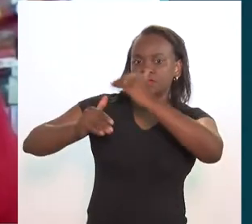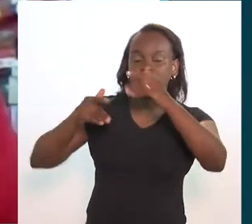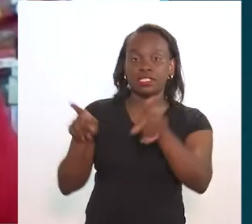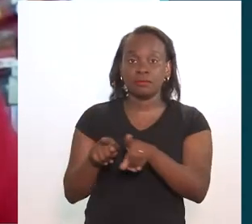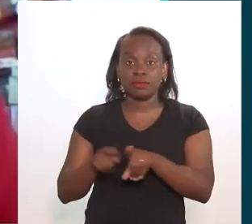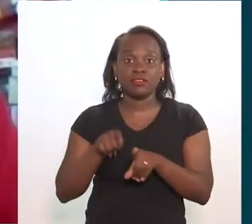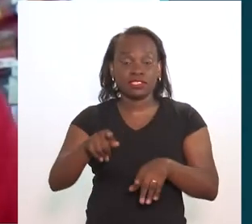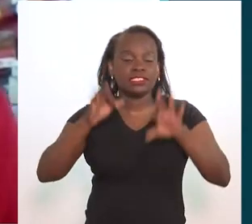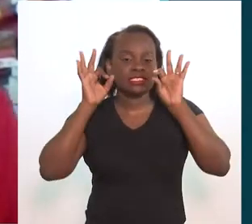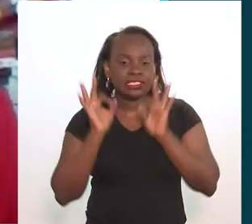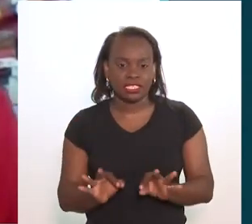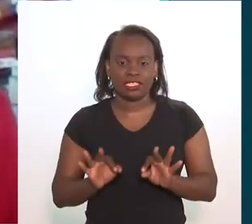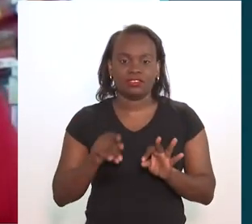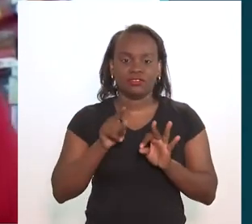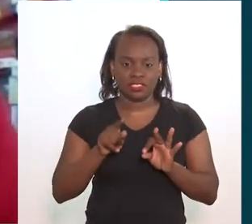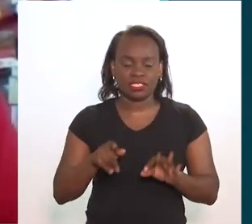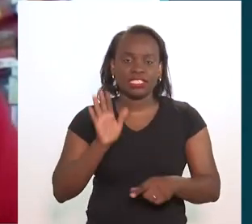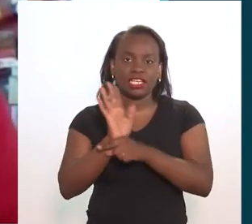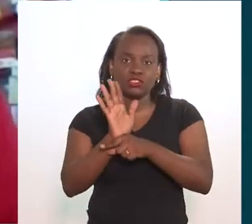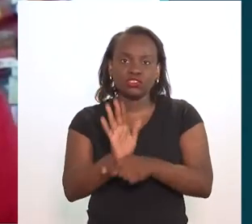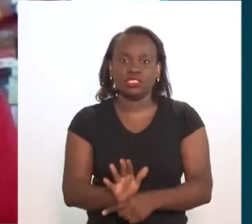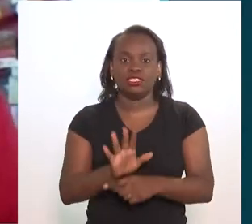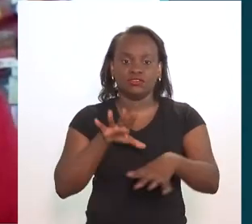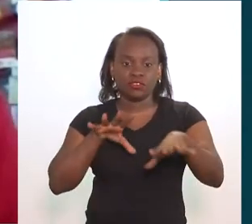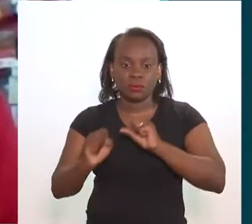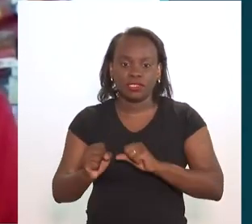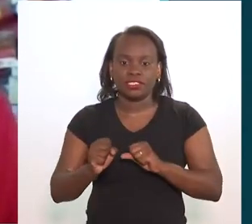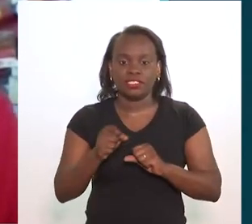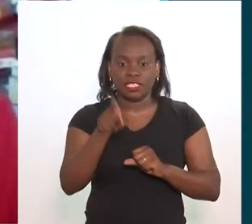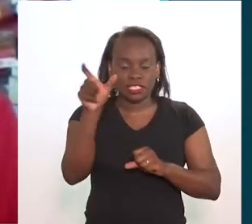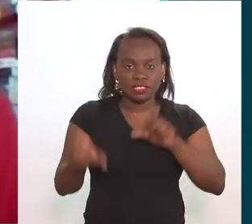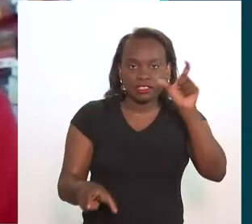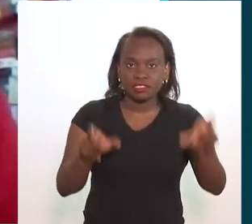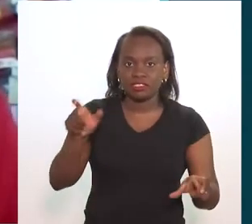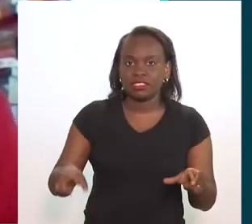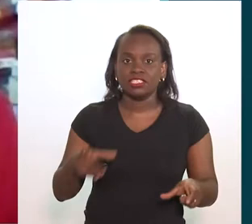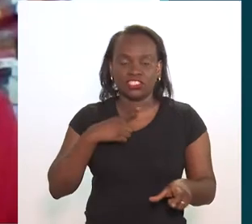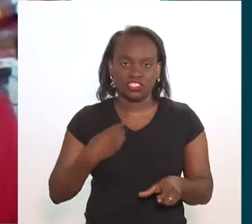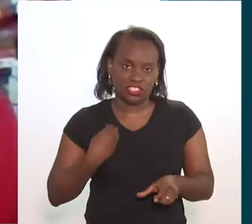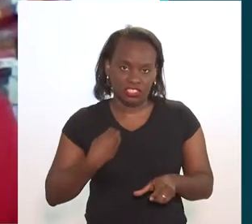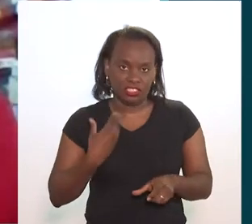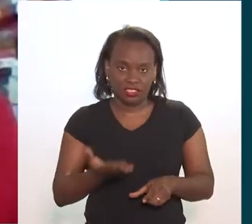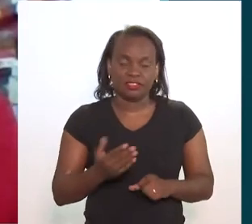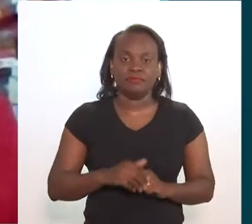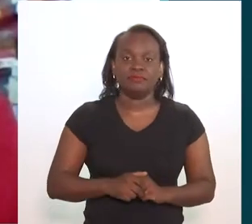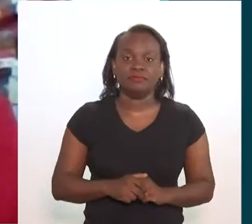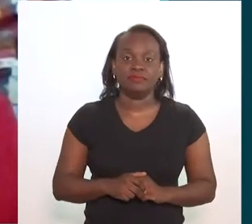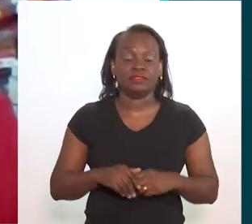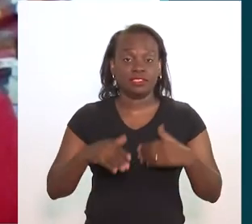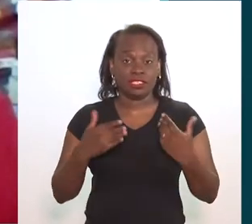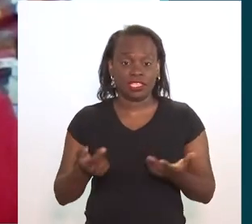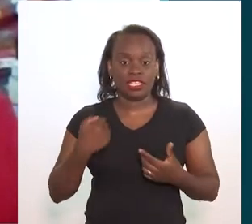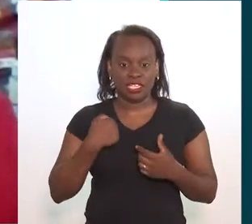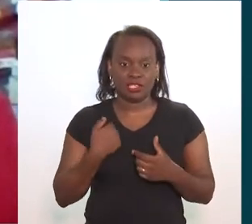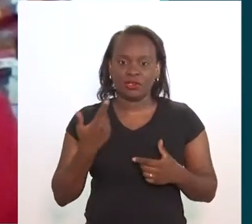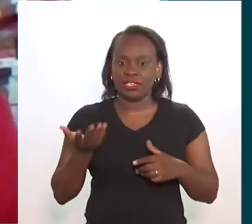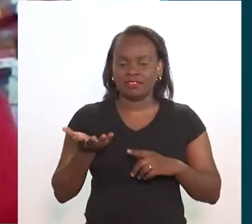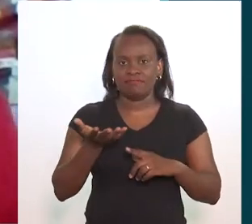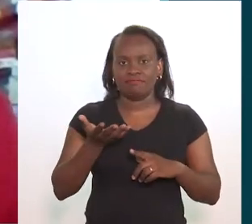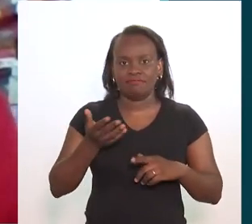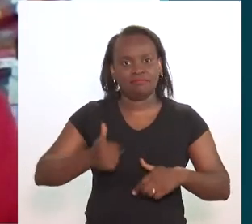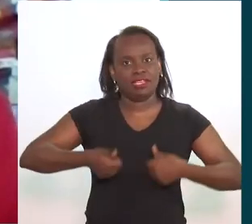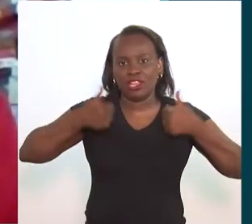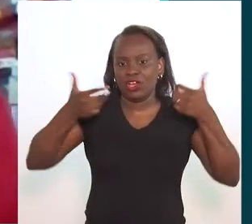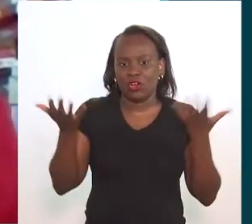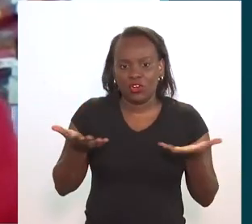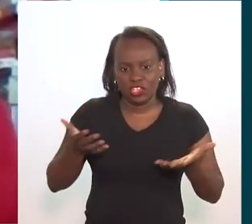e você tem a certeza de que você está contribuindo na formação daqueles indivíduos que estão ali, né? E eu sou